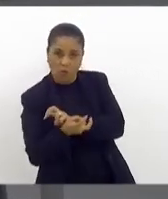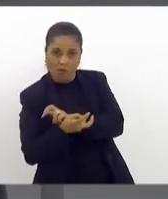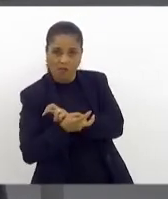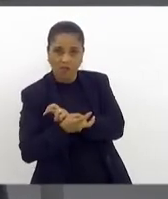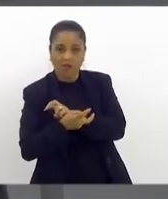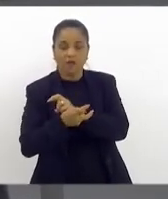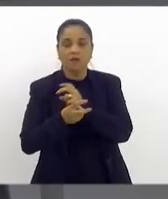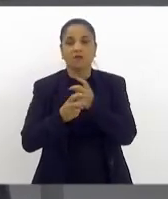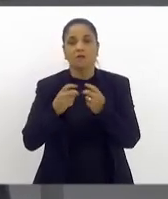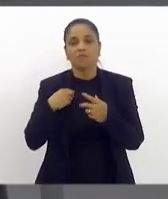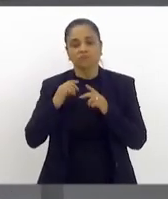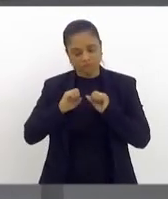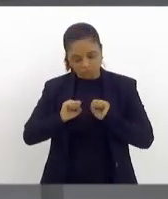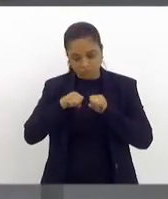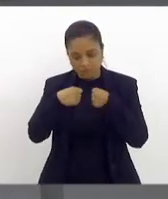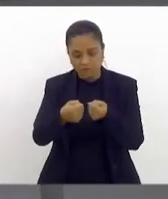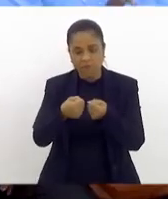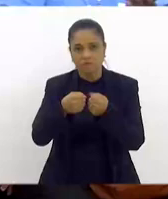autismo.